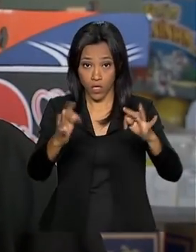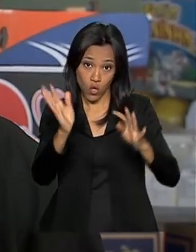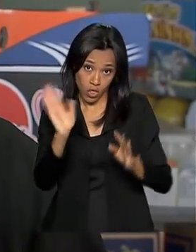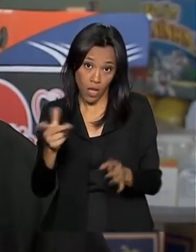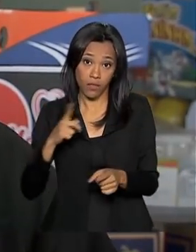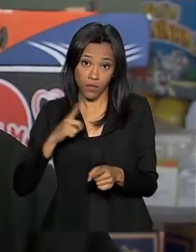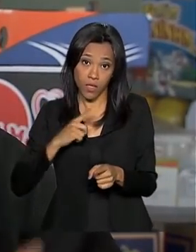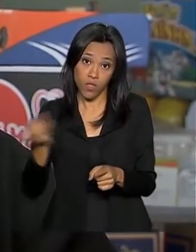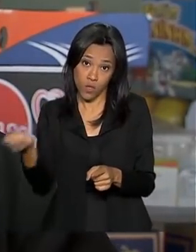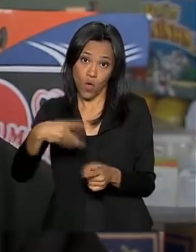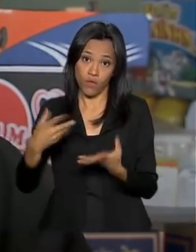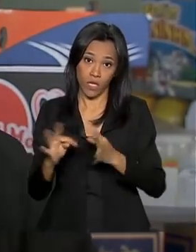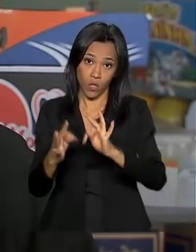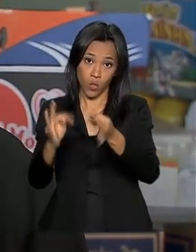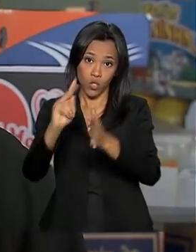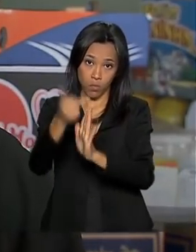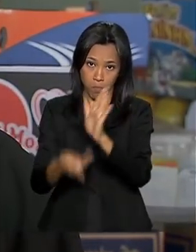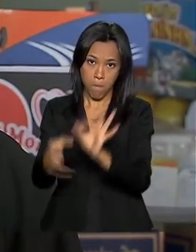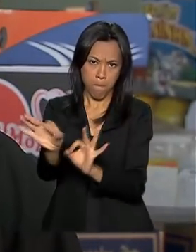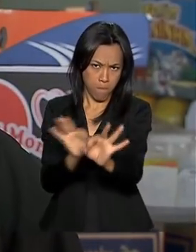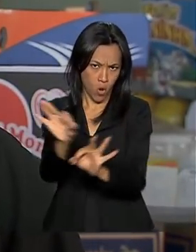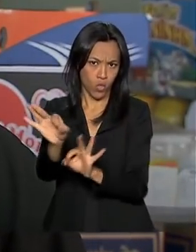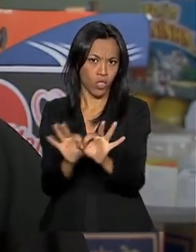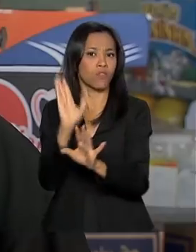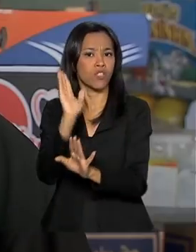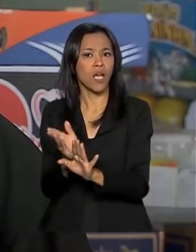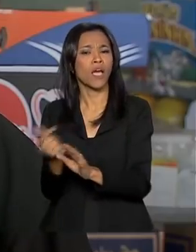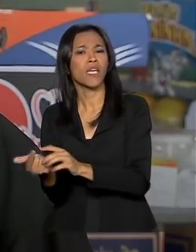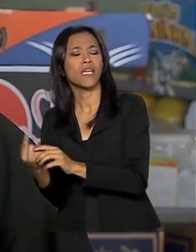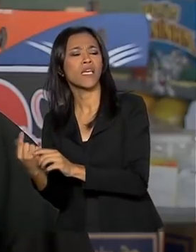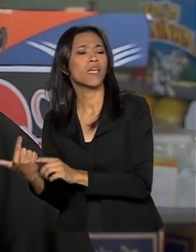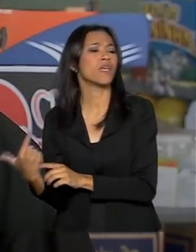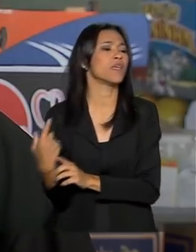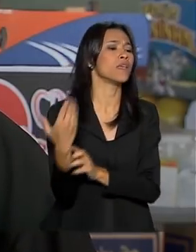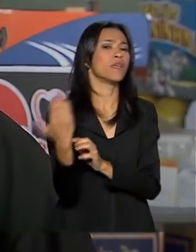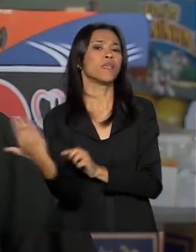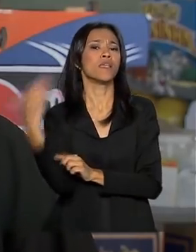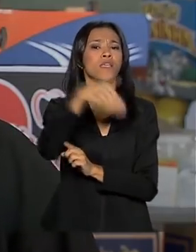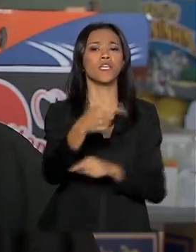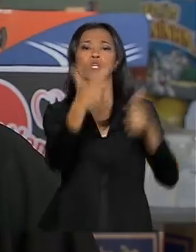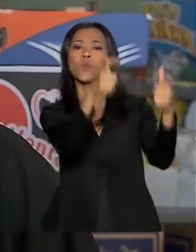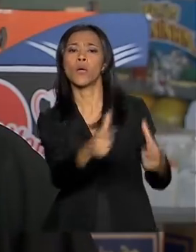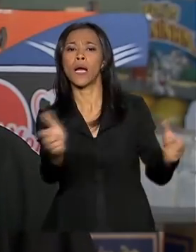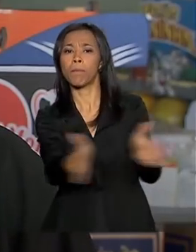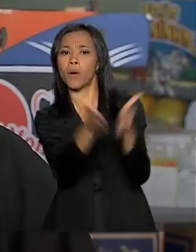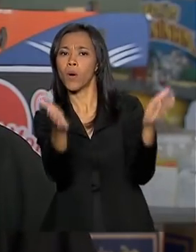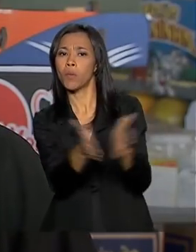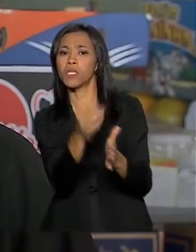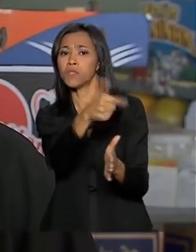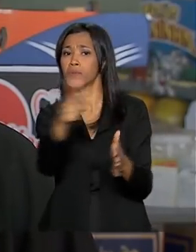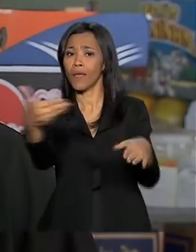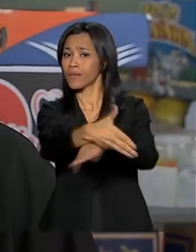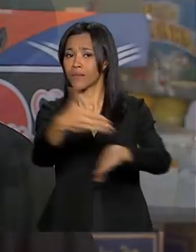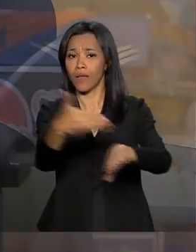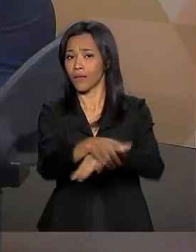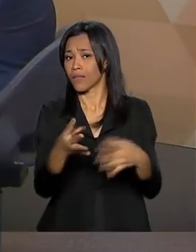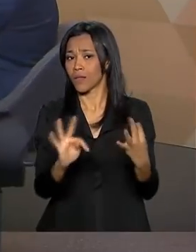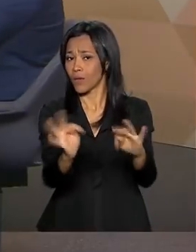tecnologia já em projeto para aplicar em áreas mais pobres ou com menor acesso a essas tecnologias?